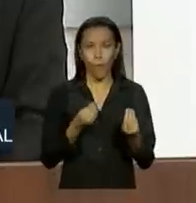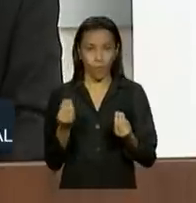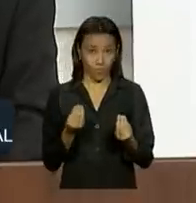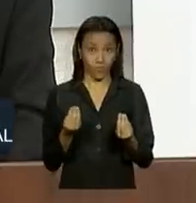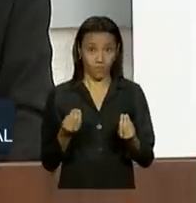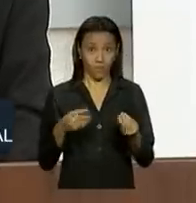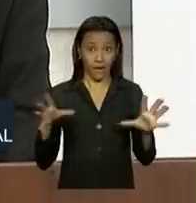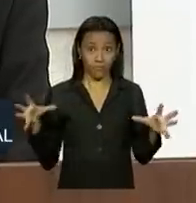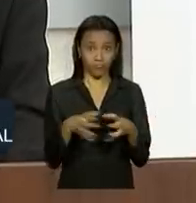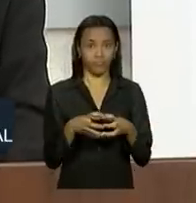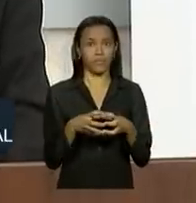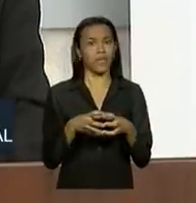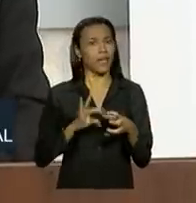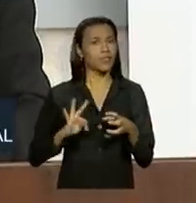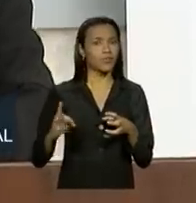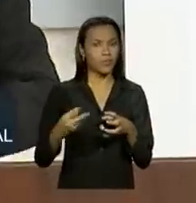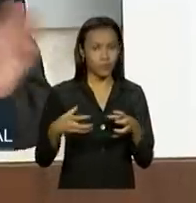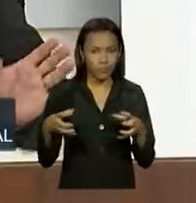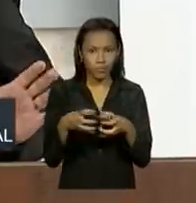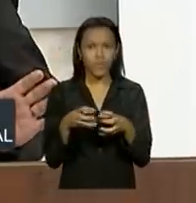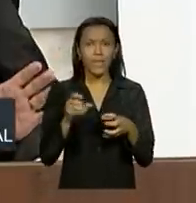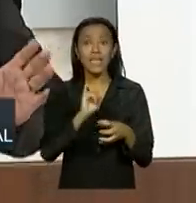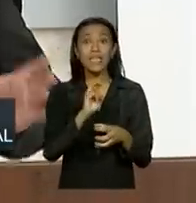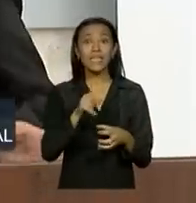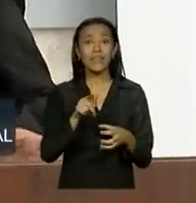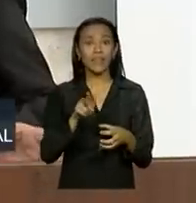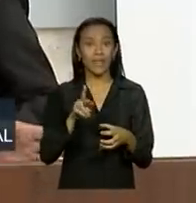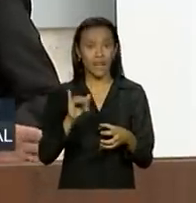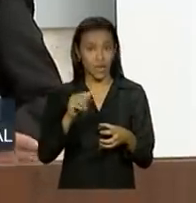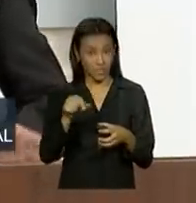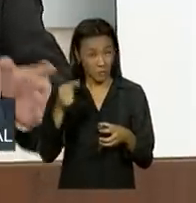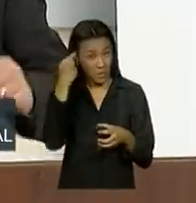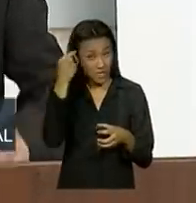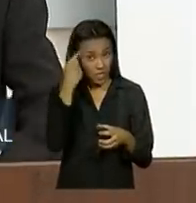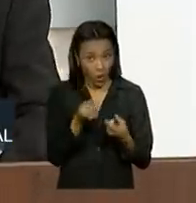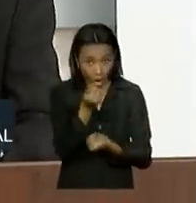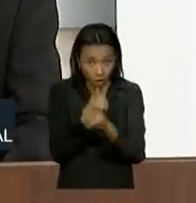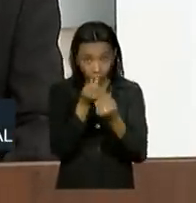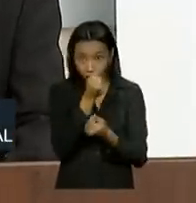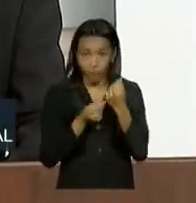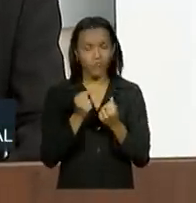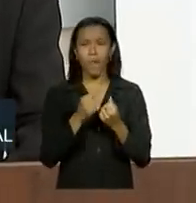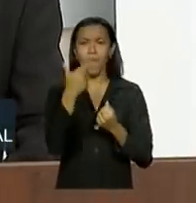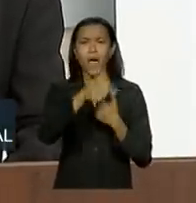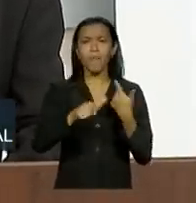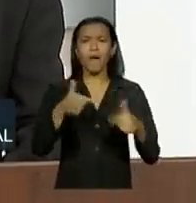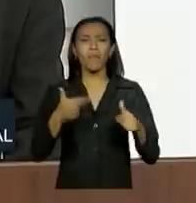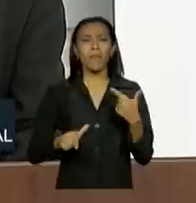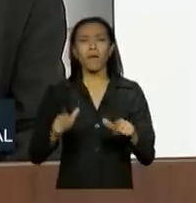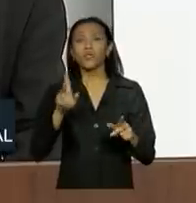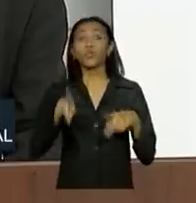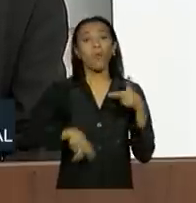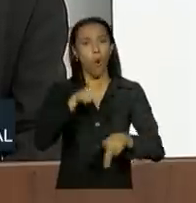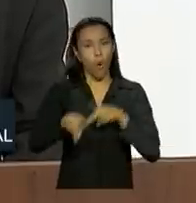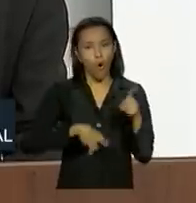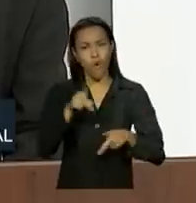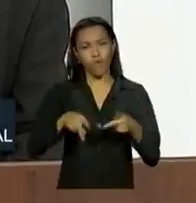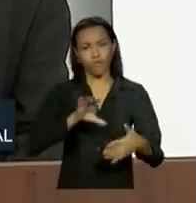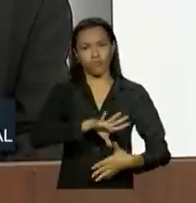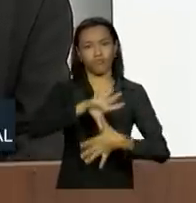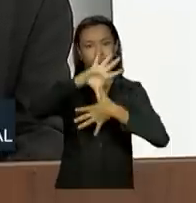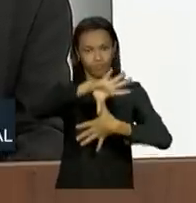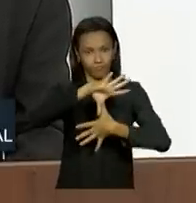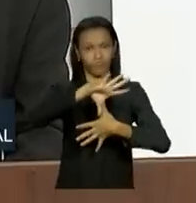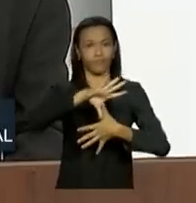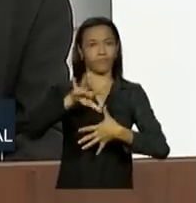entregação, essa integração que tem que ir muito além do comércio, mas tem que envolver os povos da América Latina